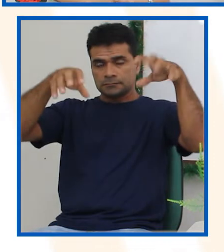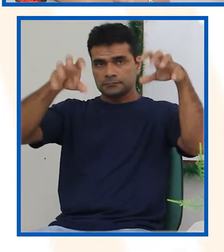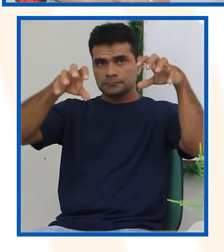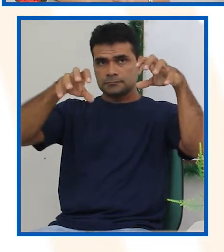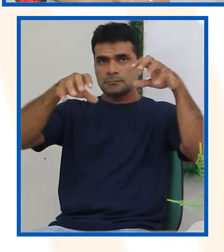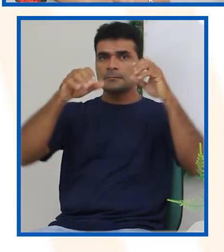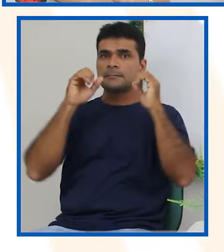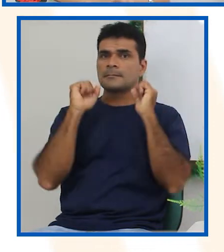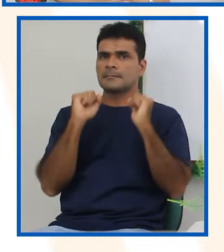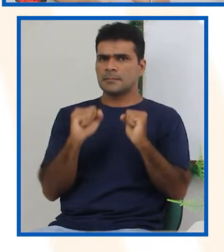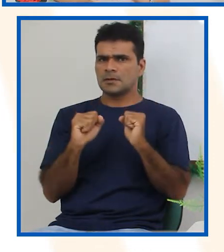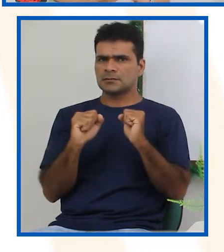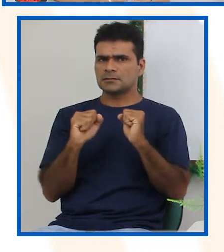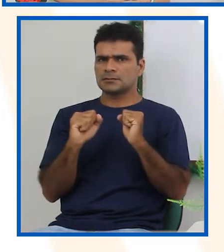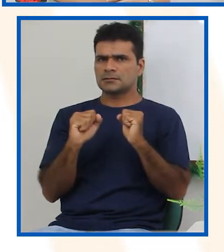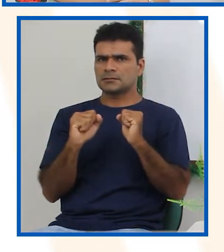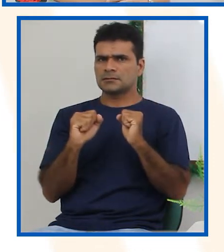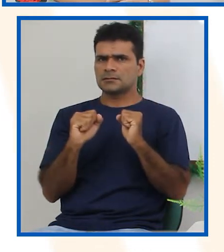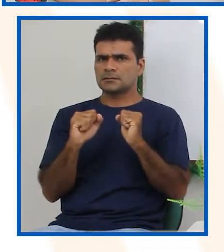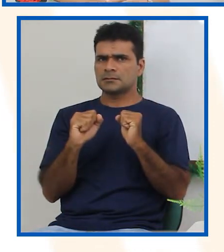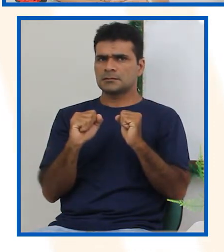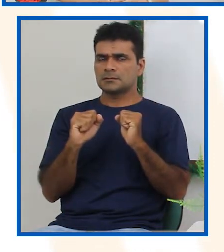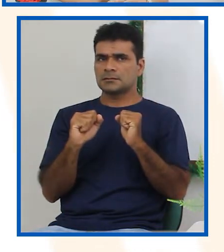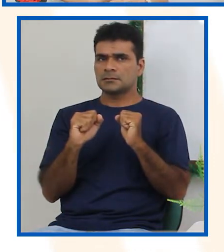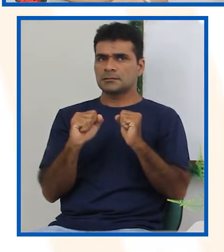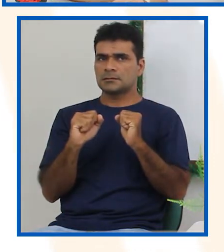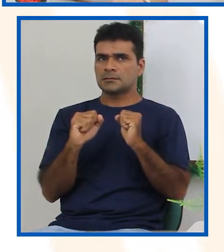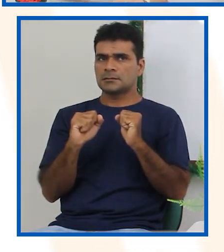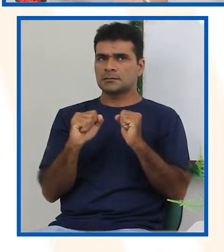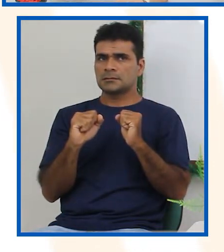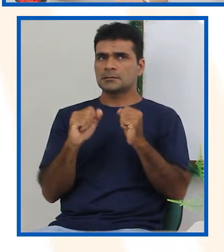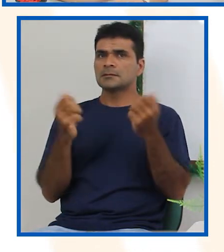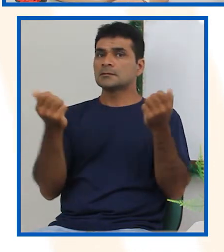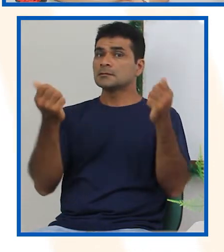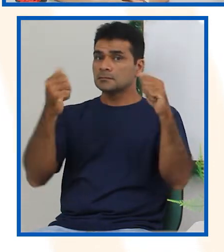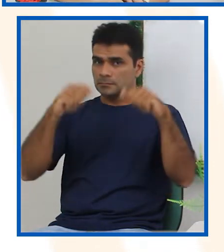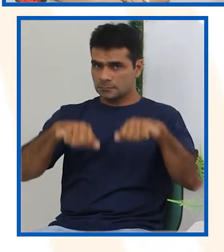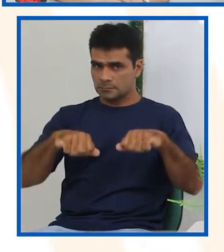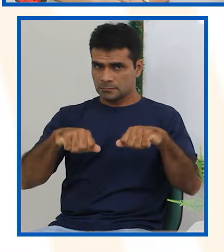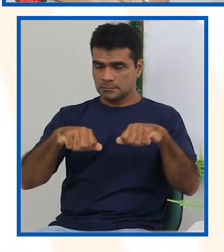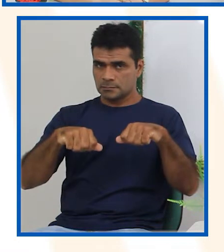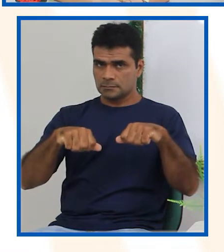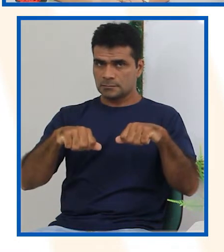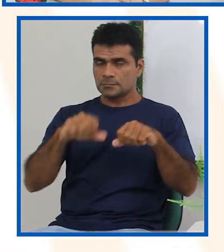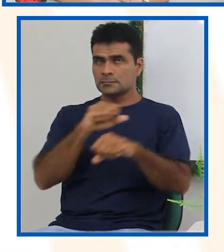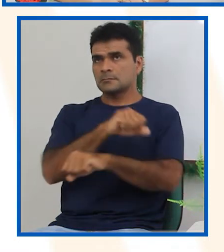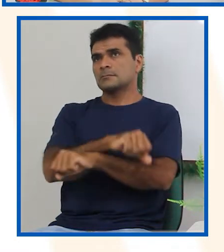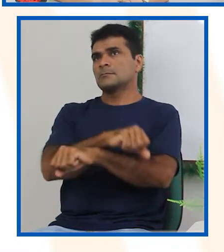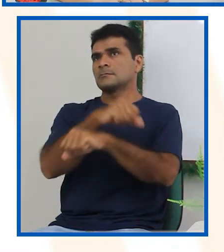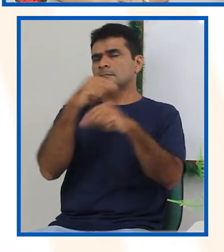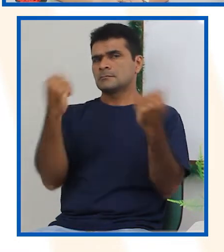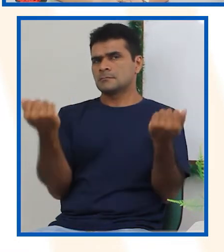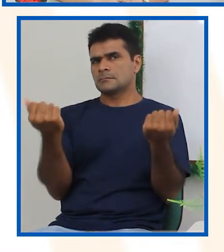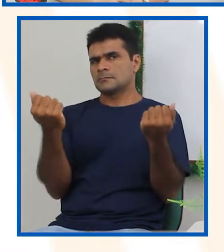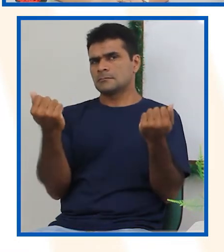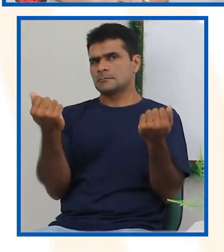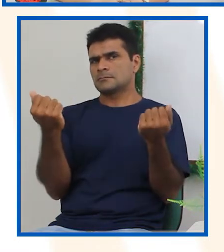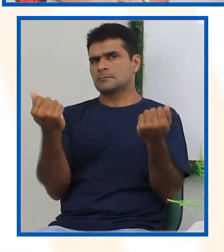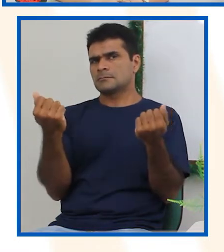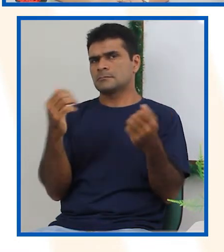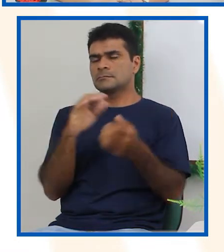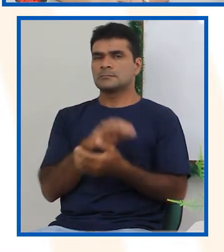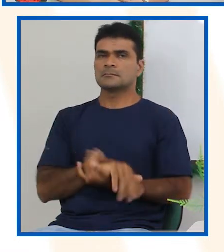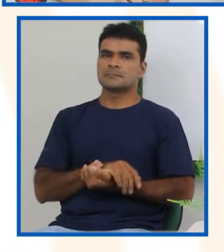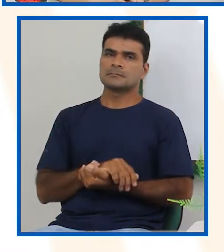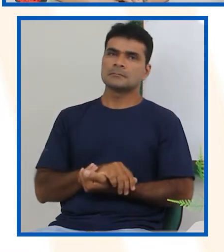improvável? Tem como a gente saber, mesmo sem ter respostas ainda da meteorologia?